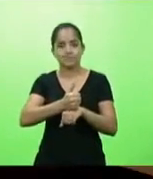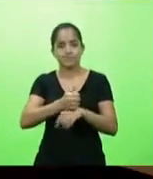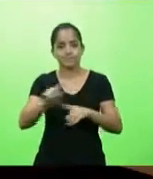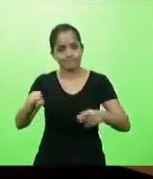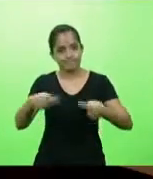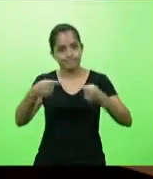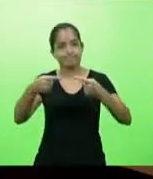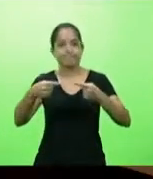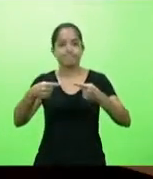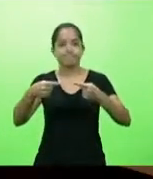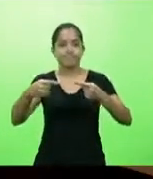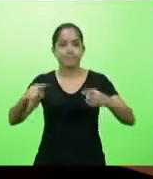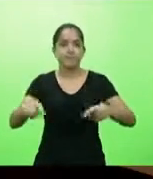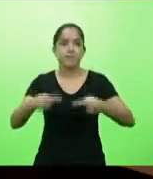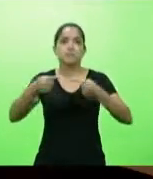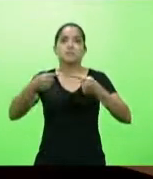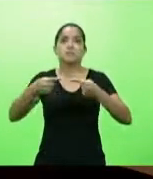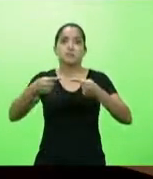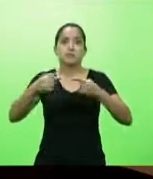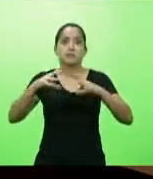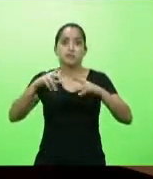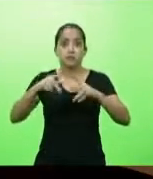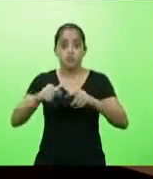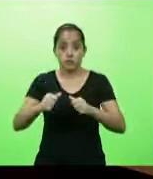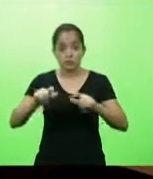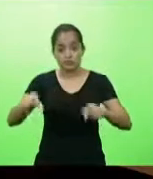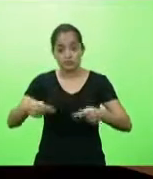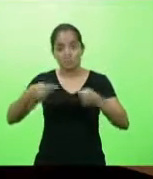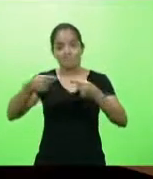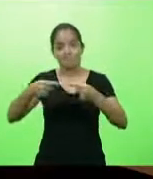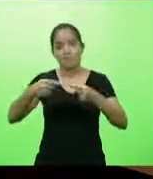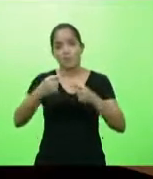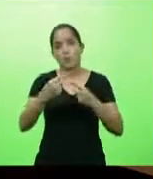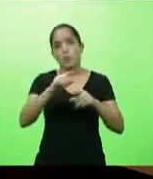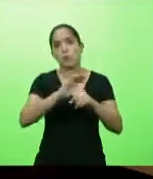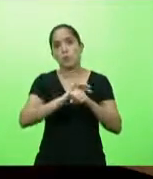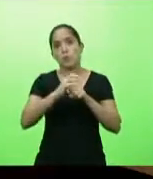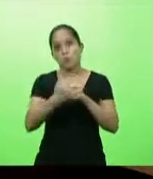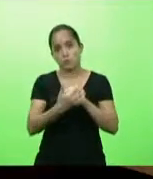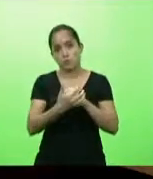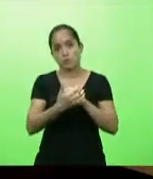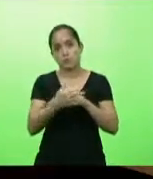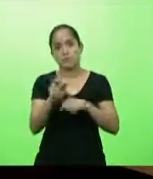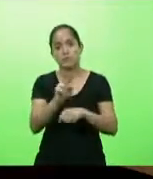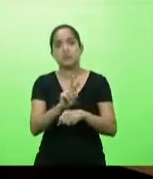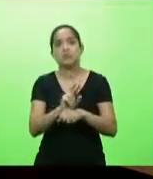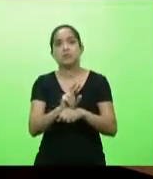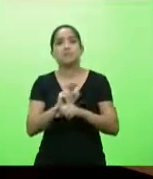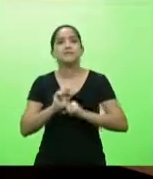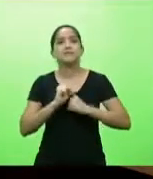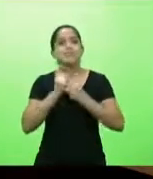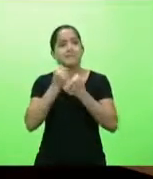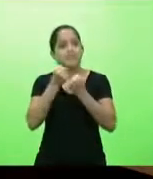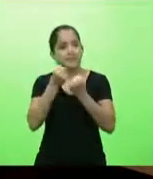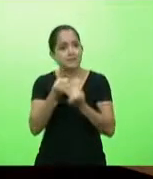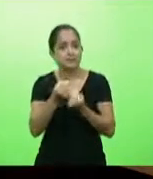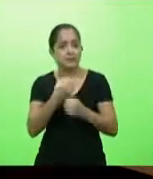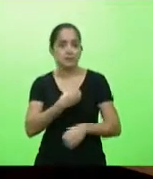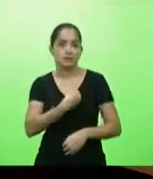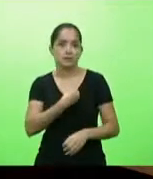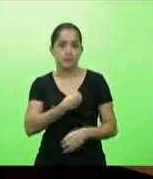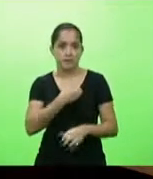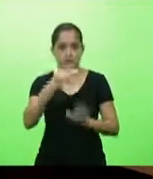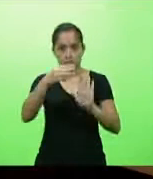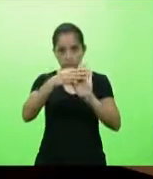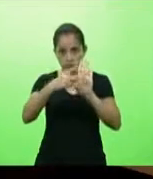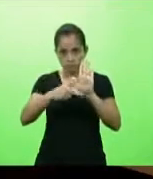que todos nós, catarinenses, estamos enfrentando contra o Covid, na defesa da vida. É uma medida provisória